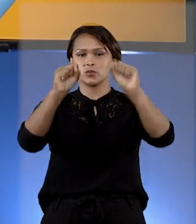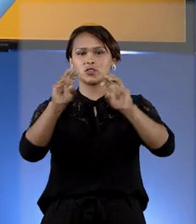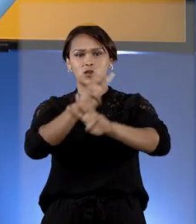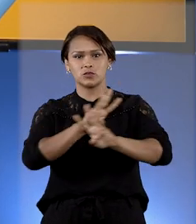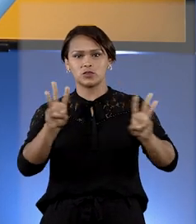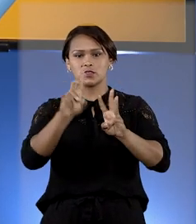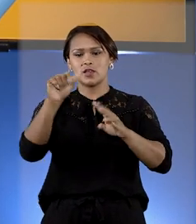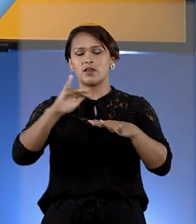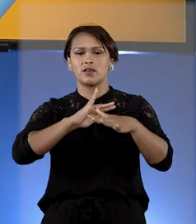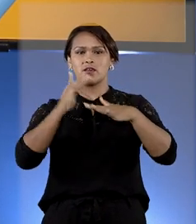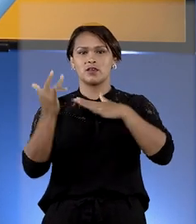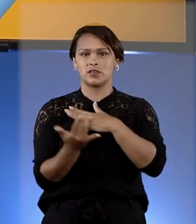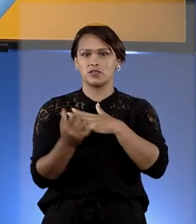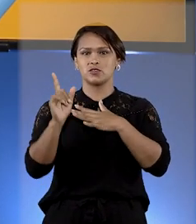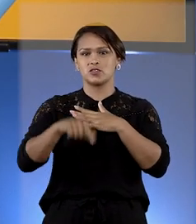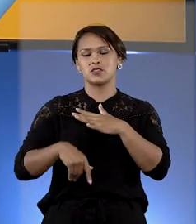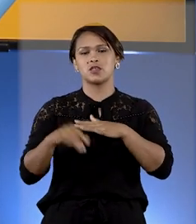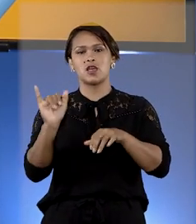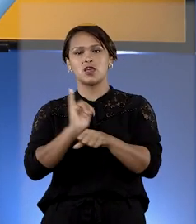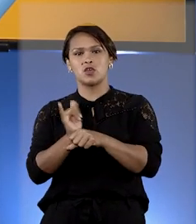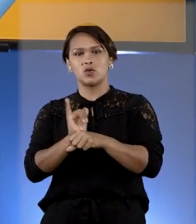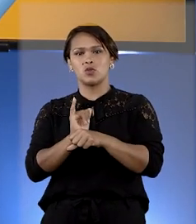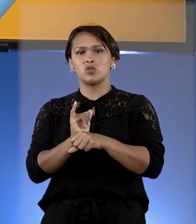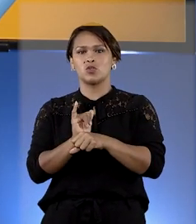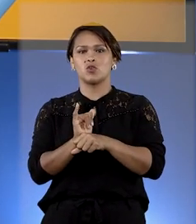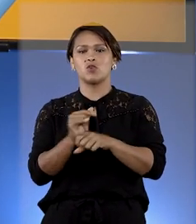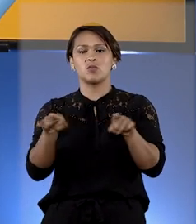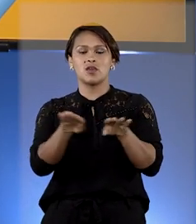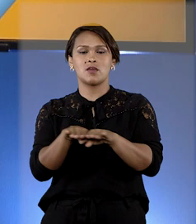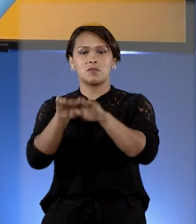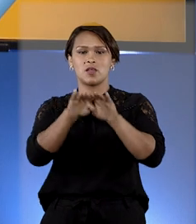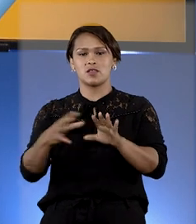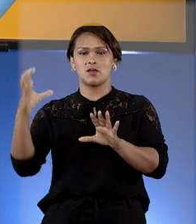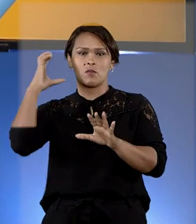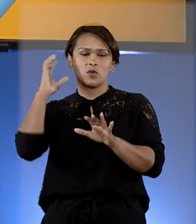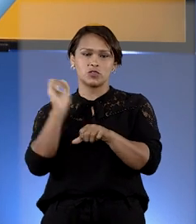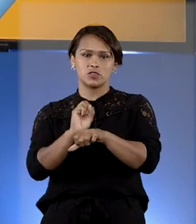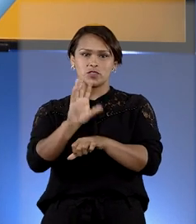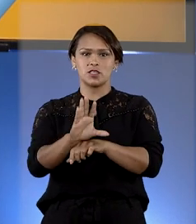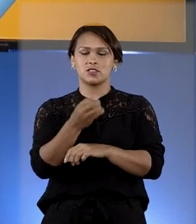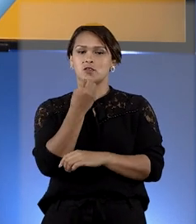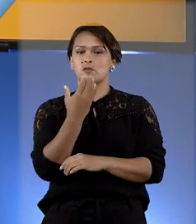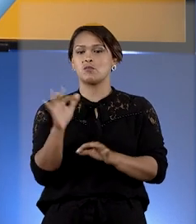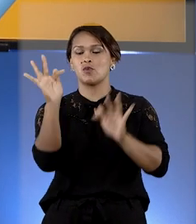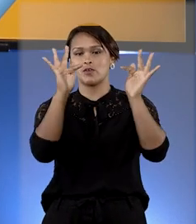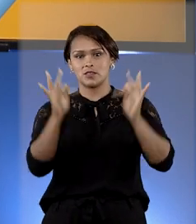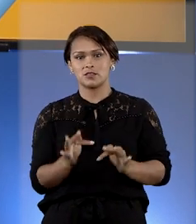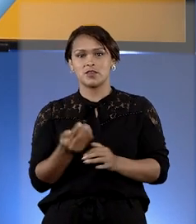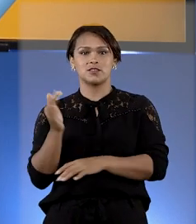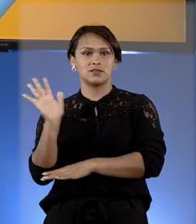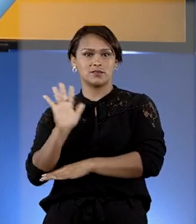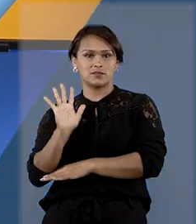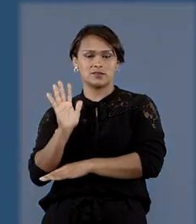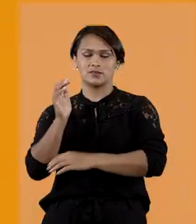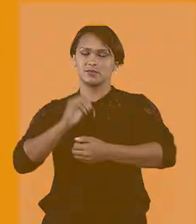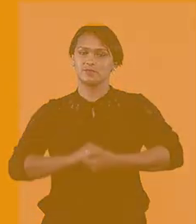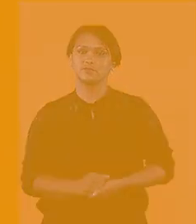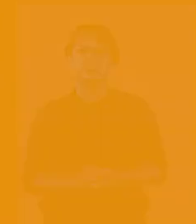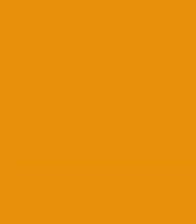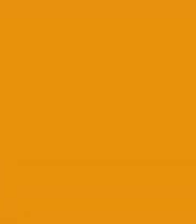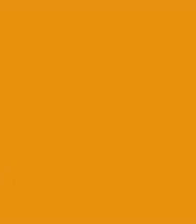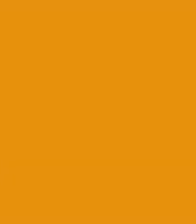oficial, redes sociais, YouTube e plataformas de podcast. Boas festas! Tchau, tchau!